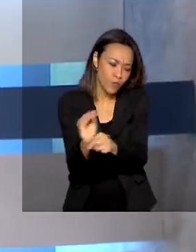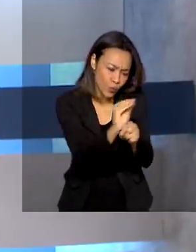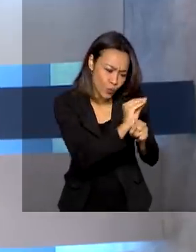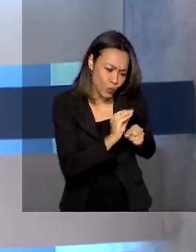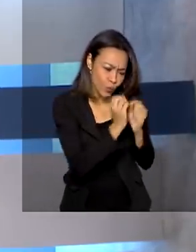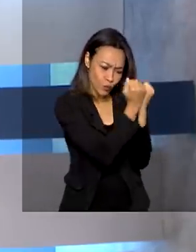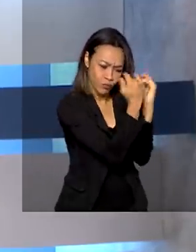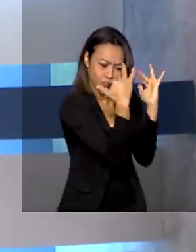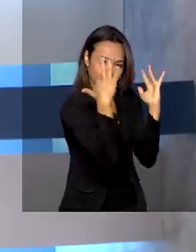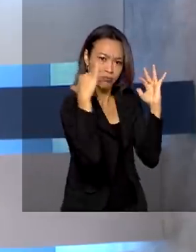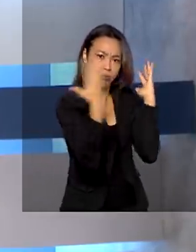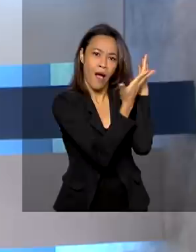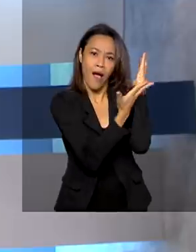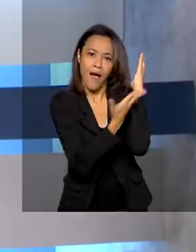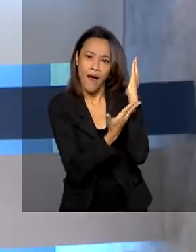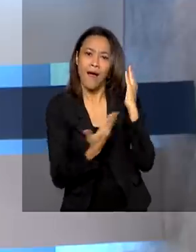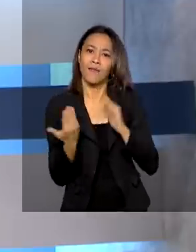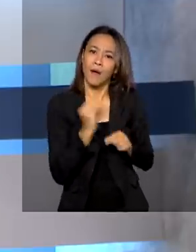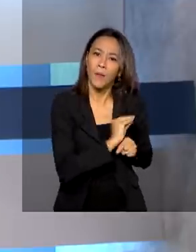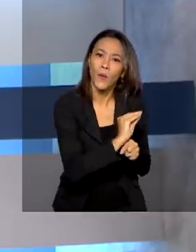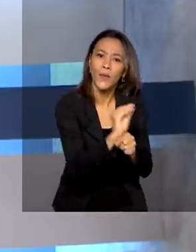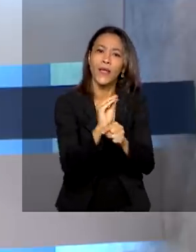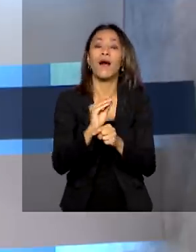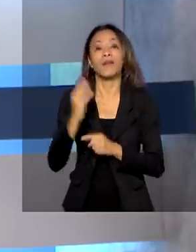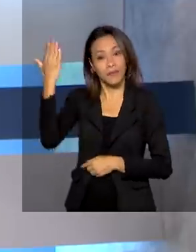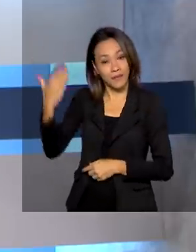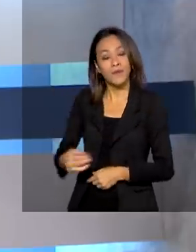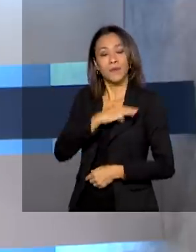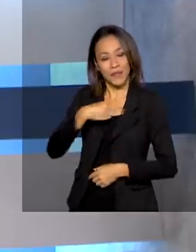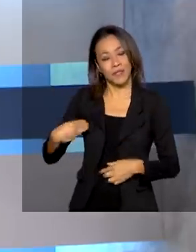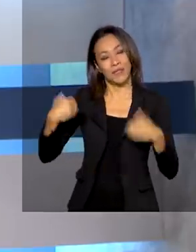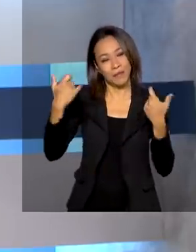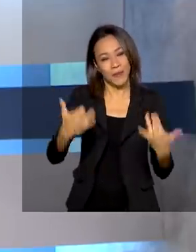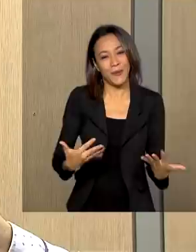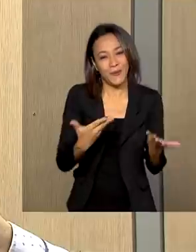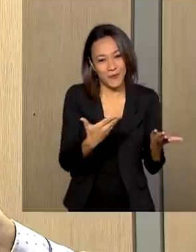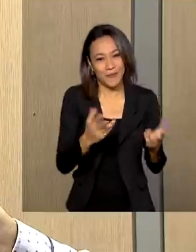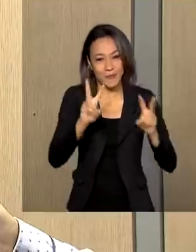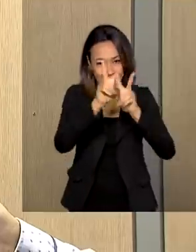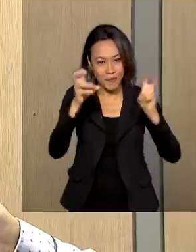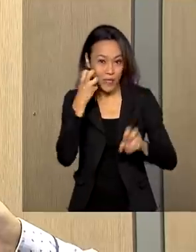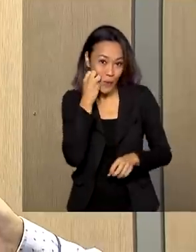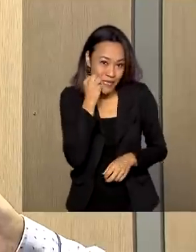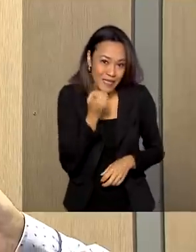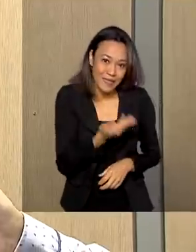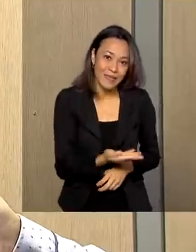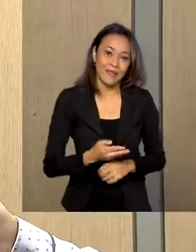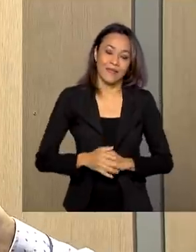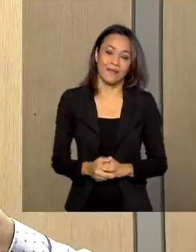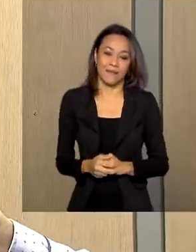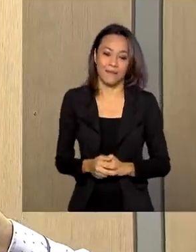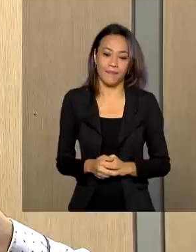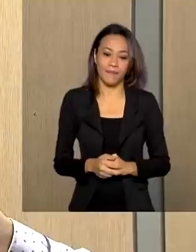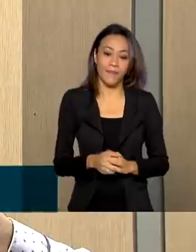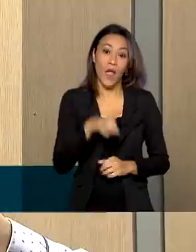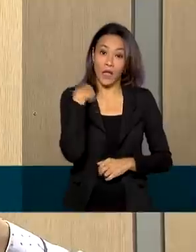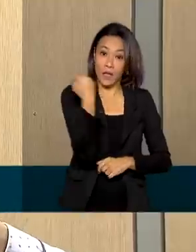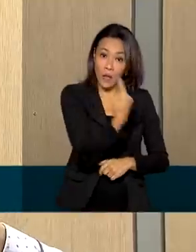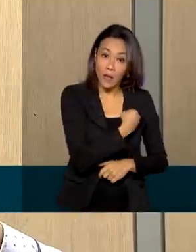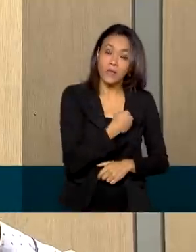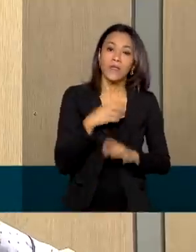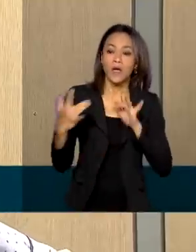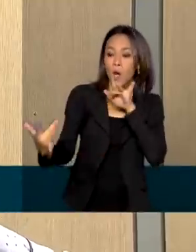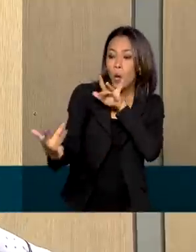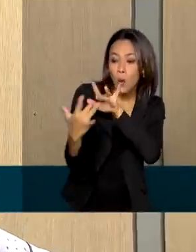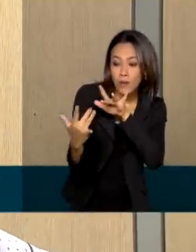de conservação. O ministro Ricardo Salles comentou mais essa adoção. Nós, obviamente, quando temos contato com as